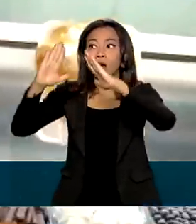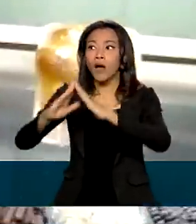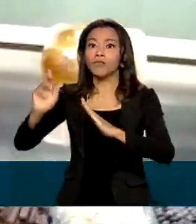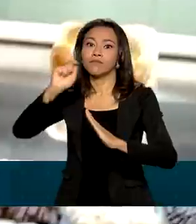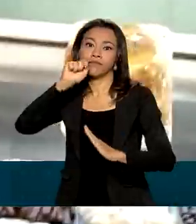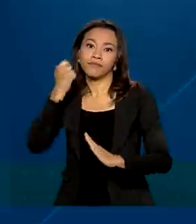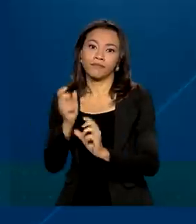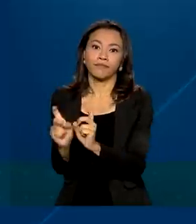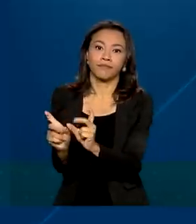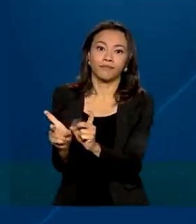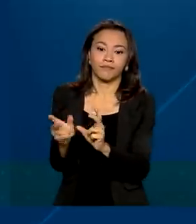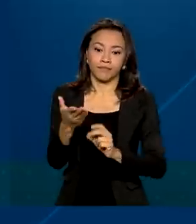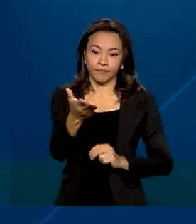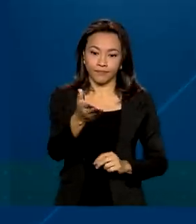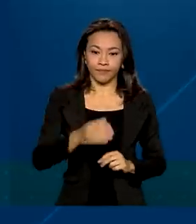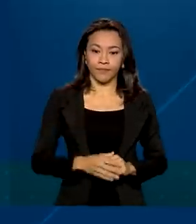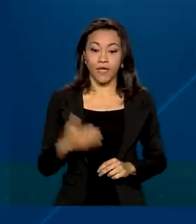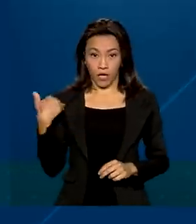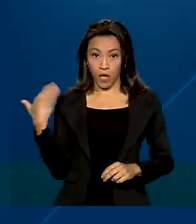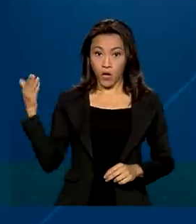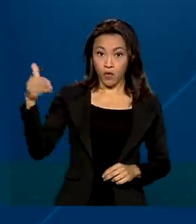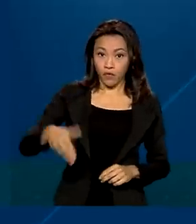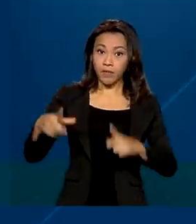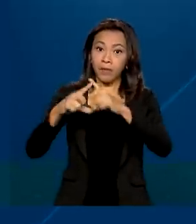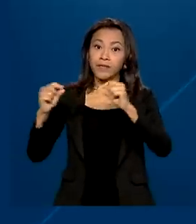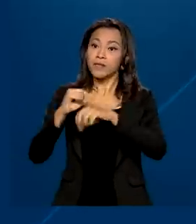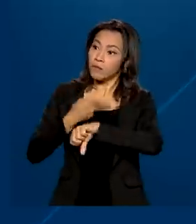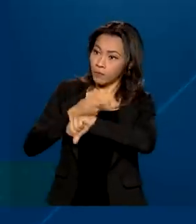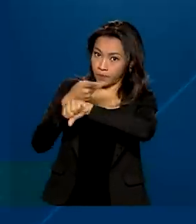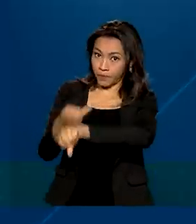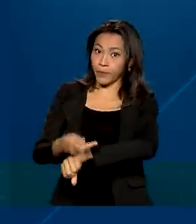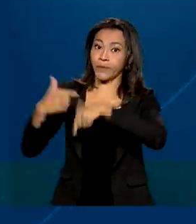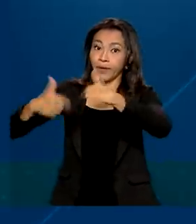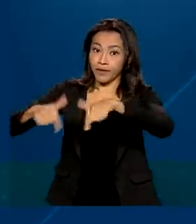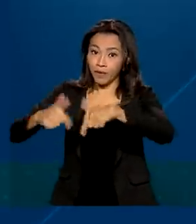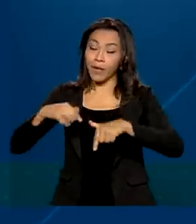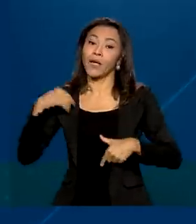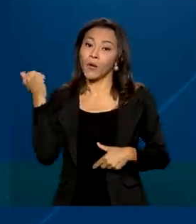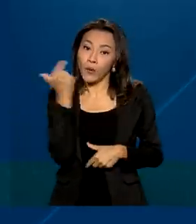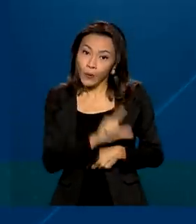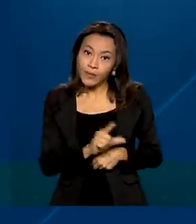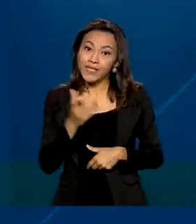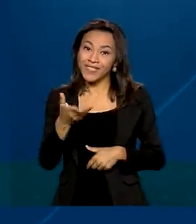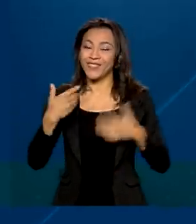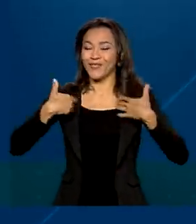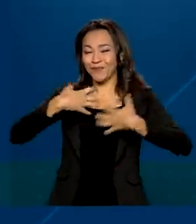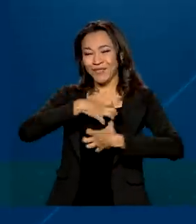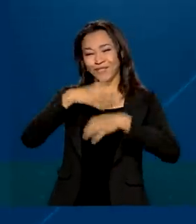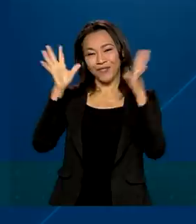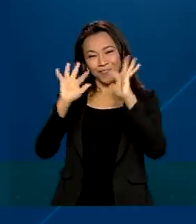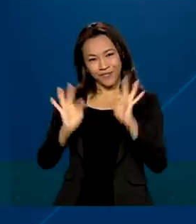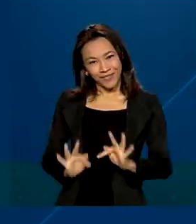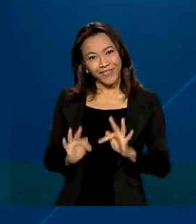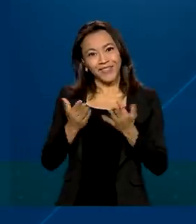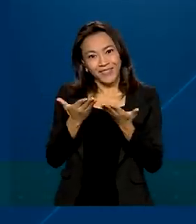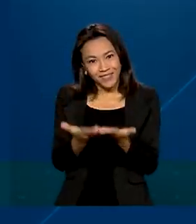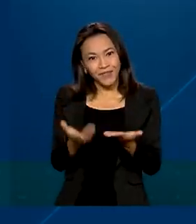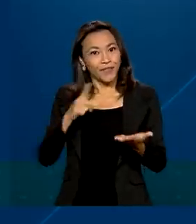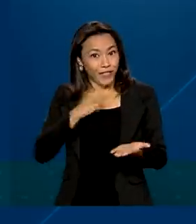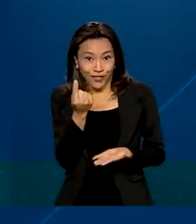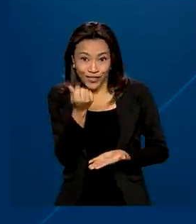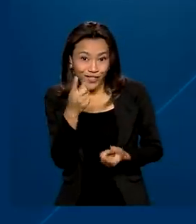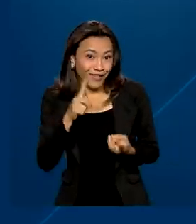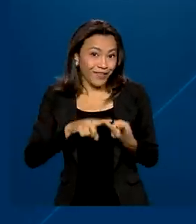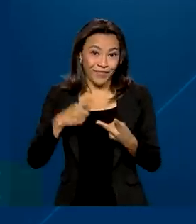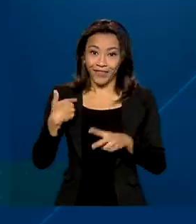Obrigada. Eu vim para cá, para Brasília, em busca de emprego. Aí já consegui, estou super feliz, né, porque eu vou beber dinheiro, vou ter minhas